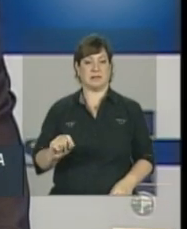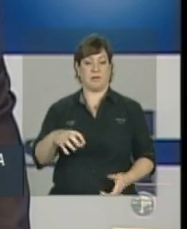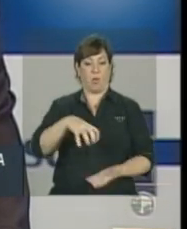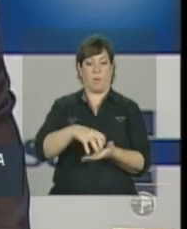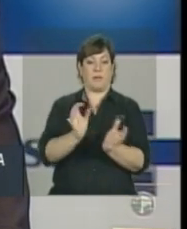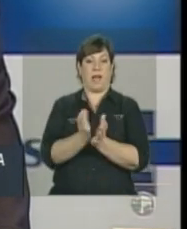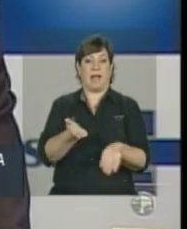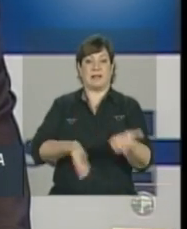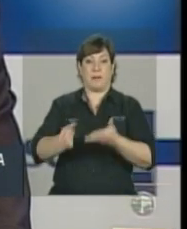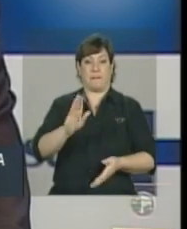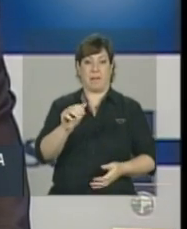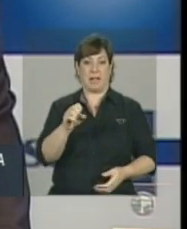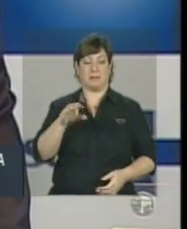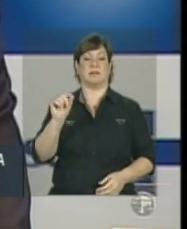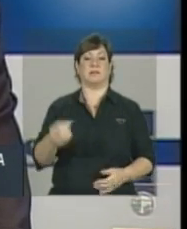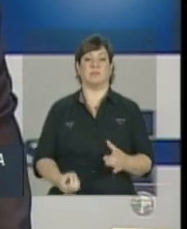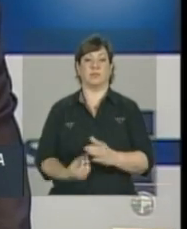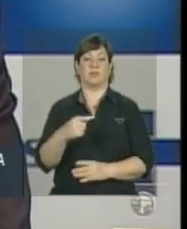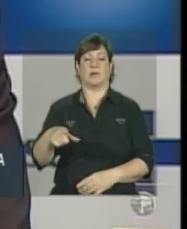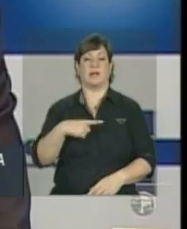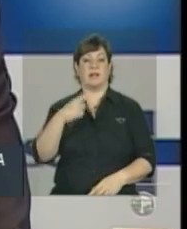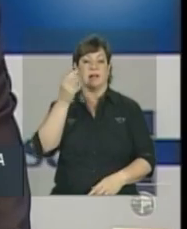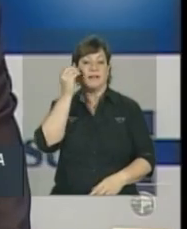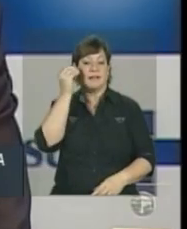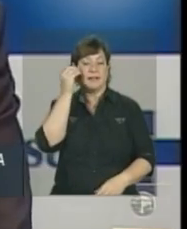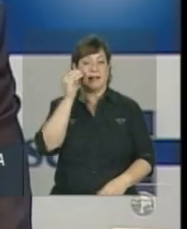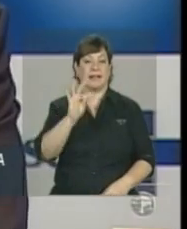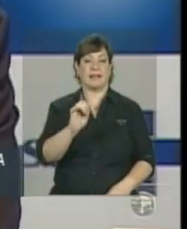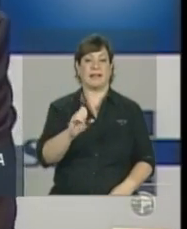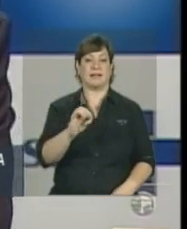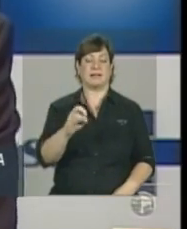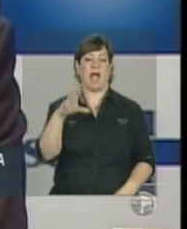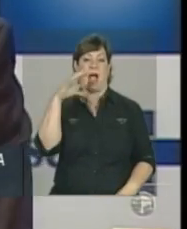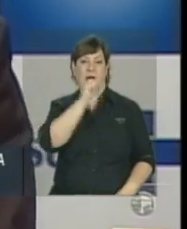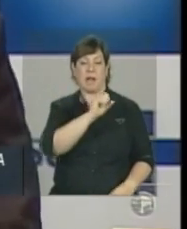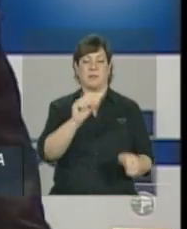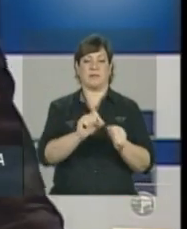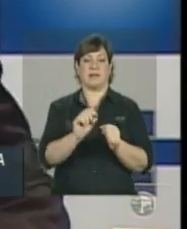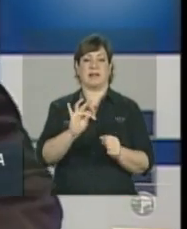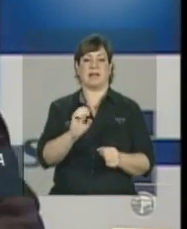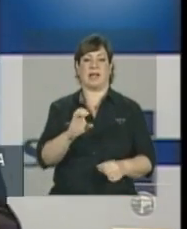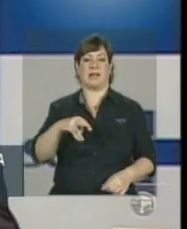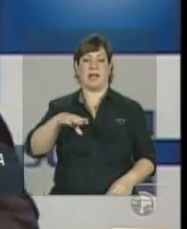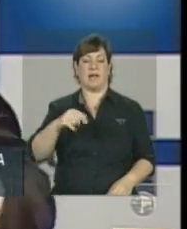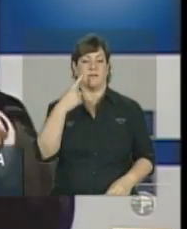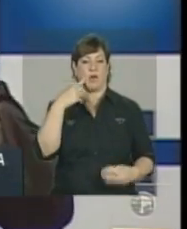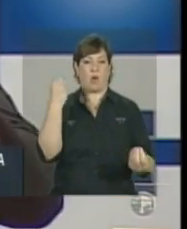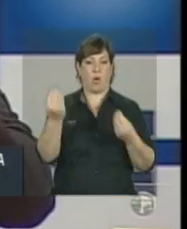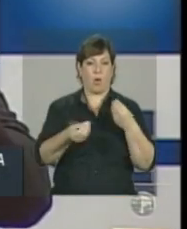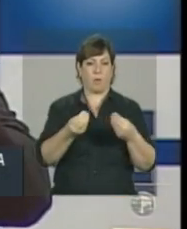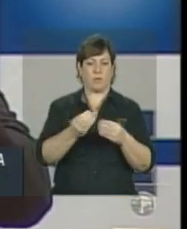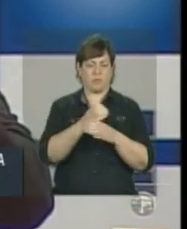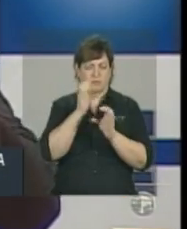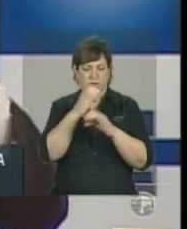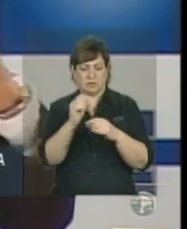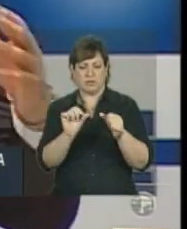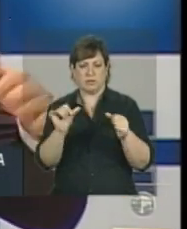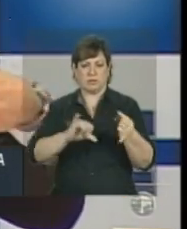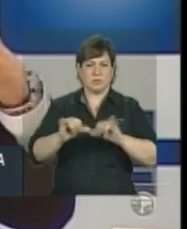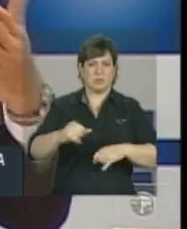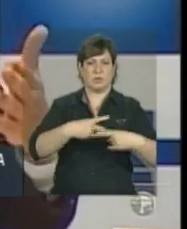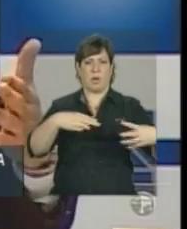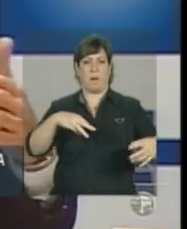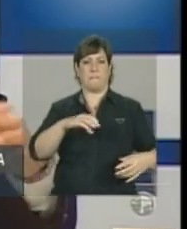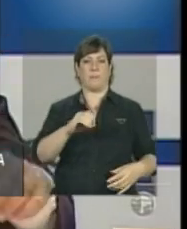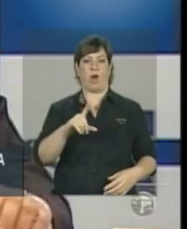básica, implantarmos o teste rápido para a tuberculose com técnica de engenharia genética, de biologia